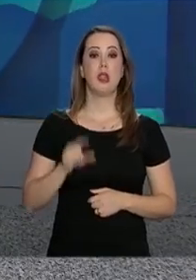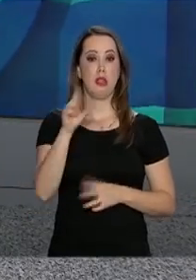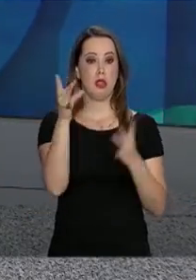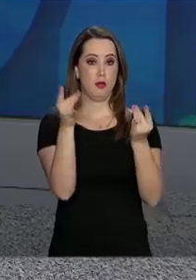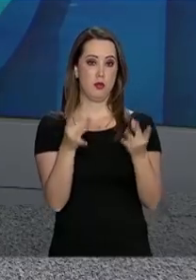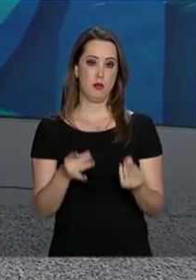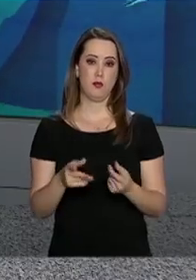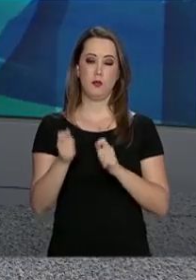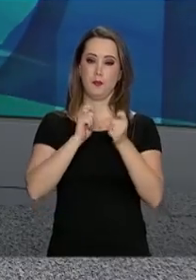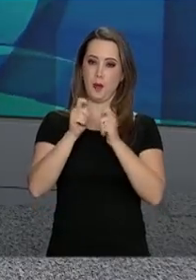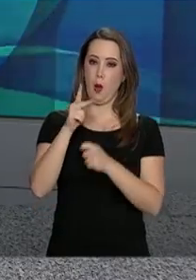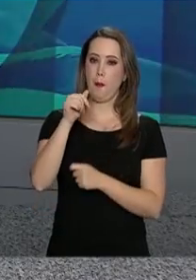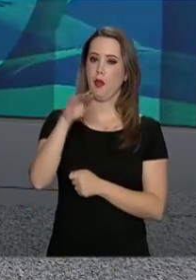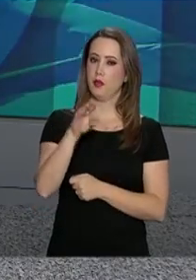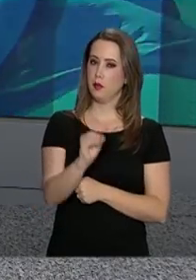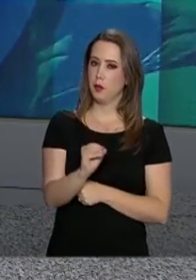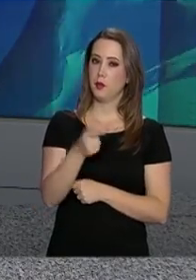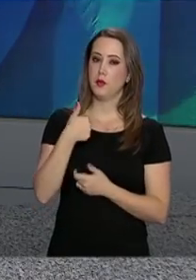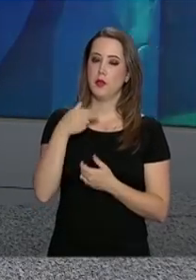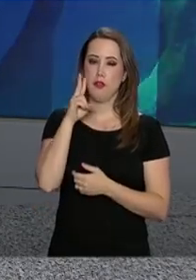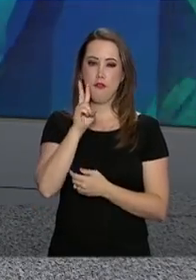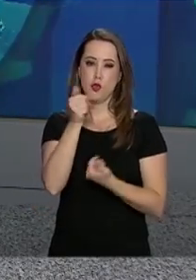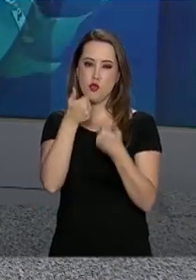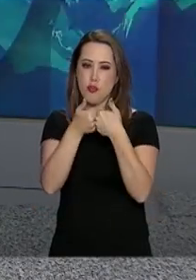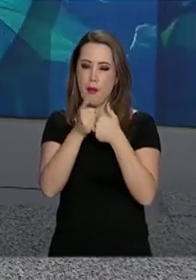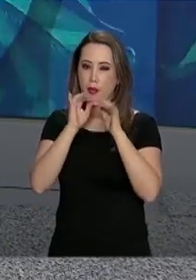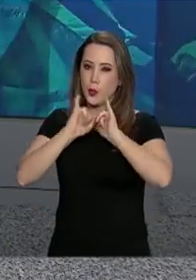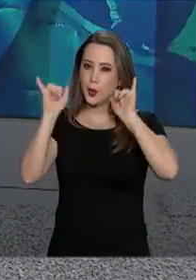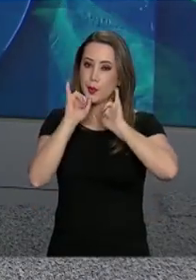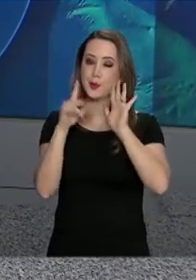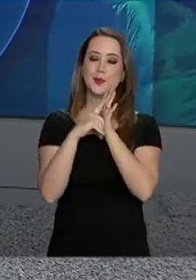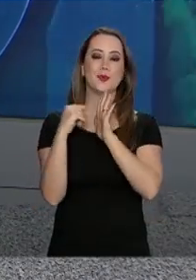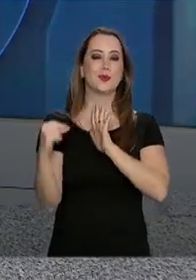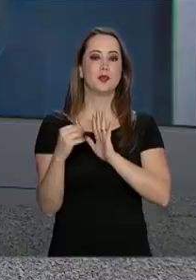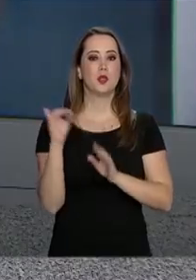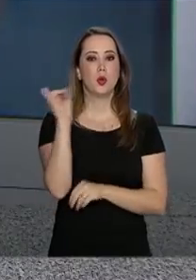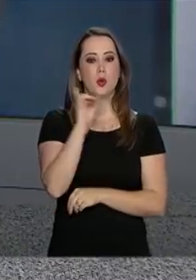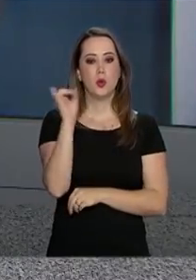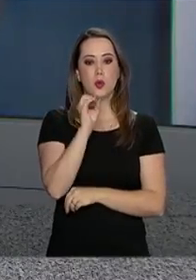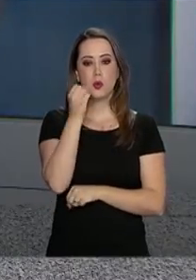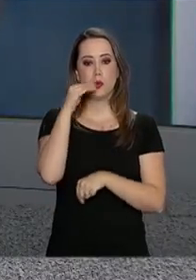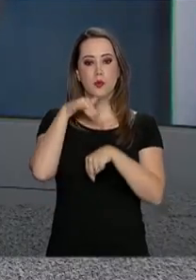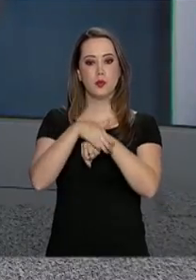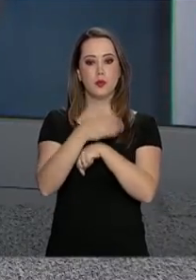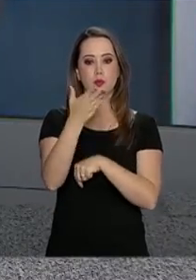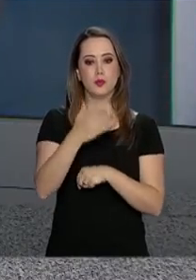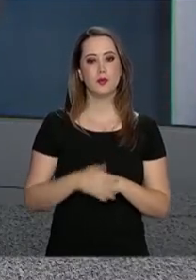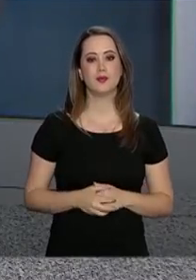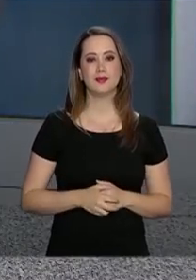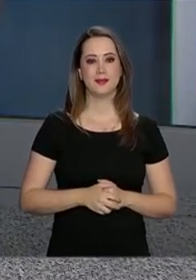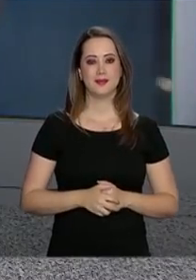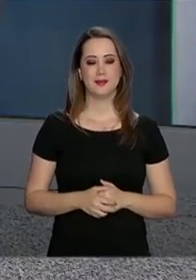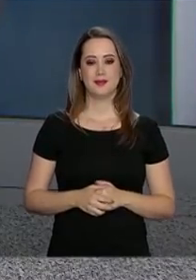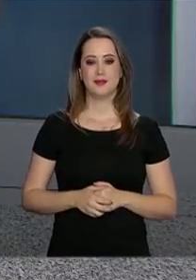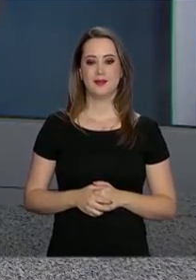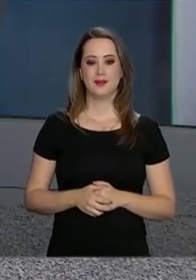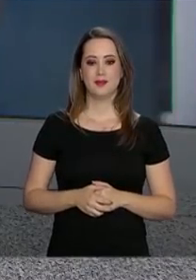Quem tem os detalhes é o repórter Pablo Mundin, que acompanhou esse anúncio no Palácio do Planalto. Olá, Pablo. Boa noite.